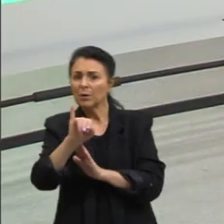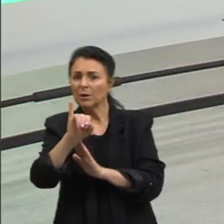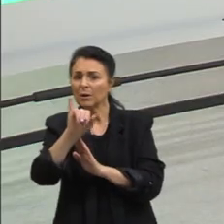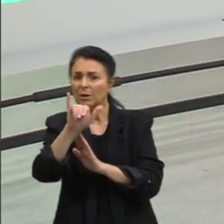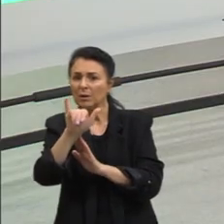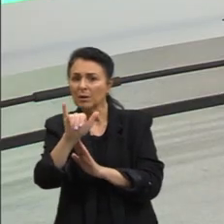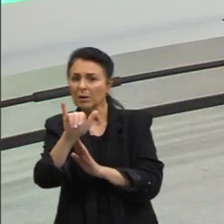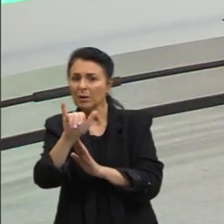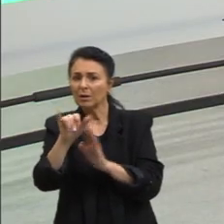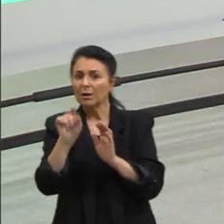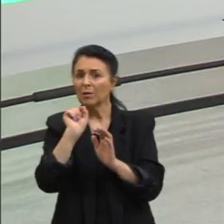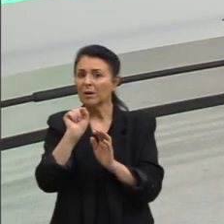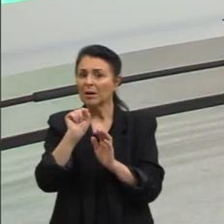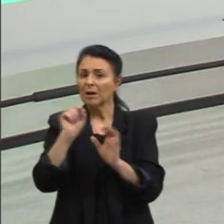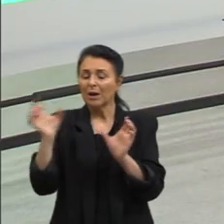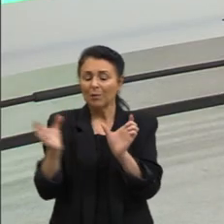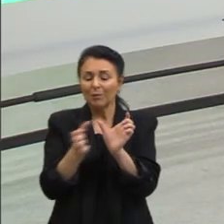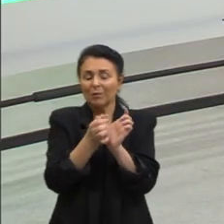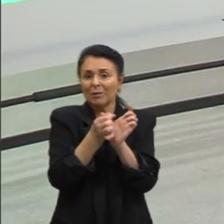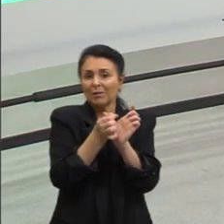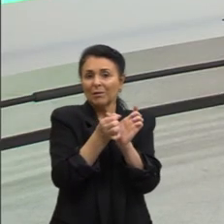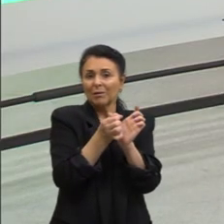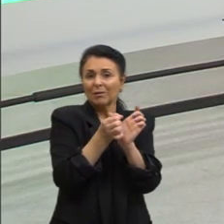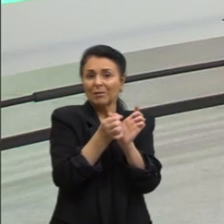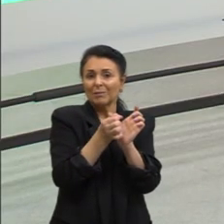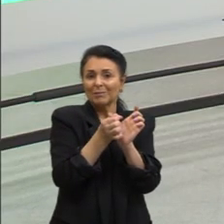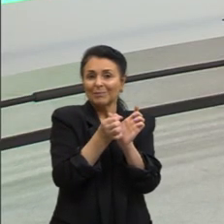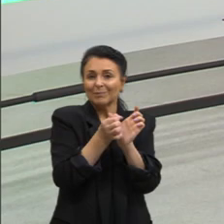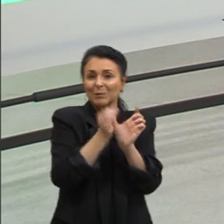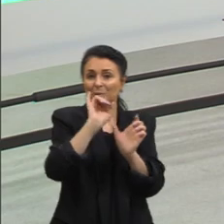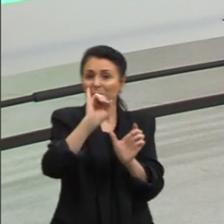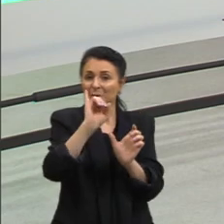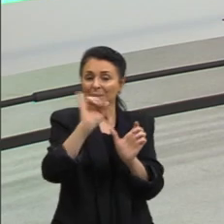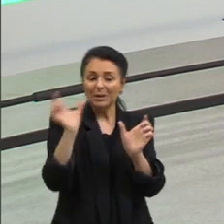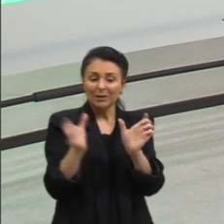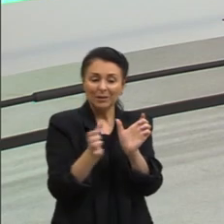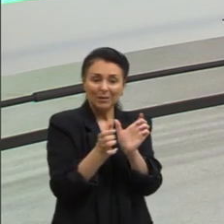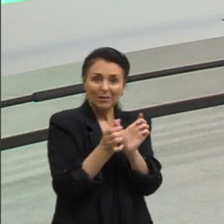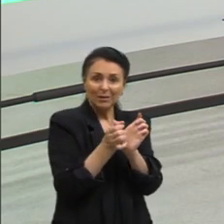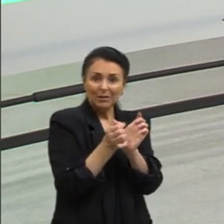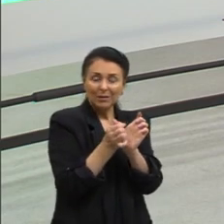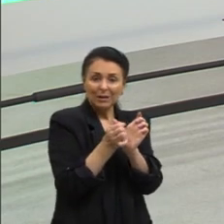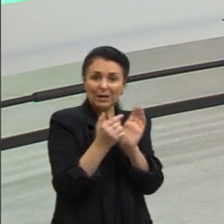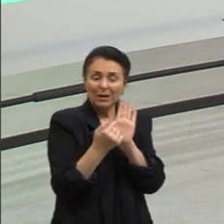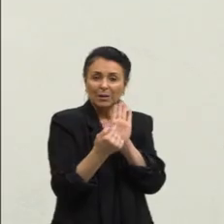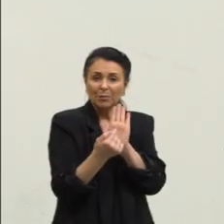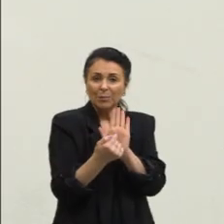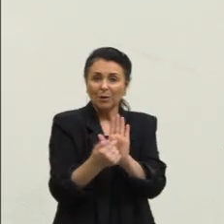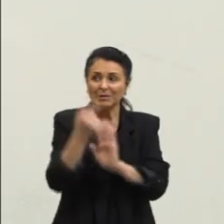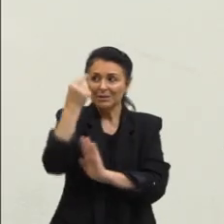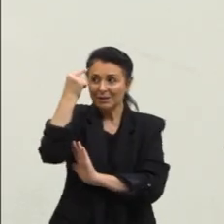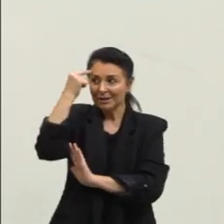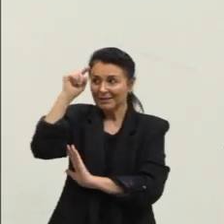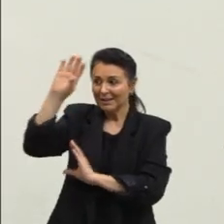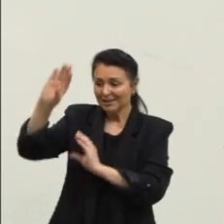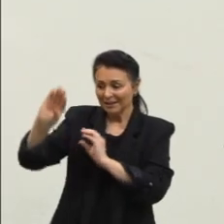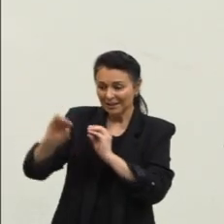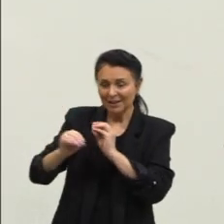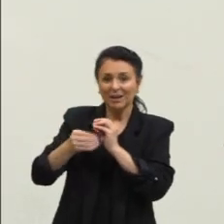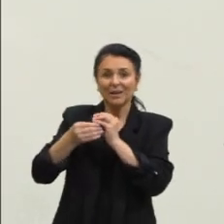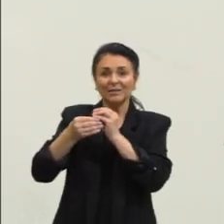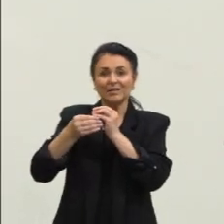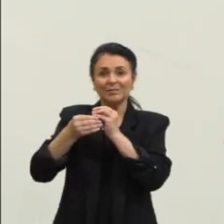Chegam aqui comigo É um conector Que vai trazer uma ideia de adicionar algo a mais